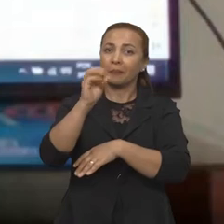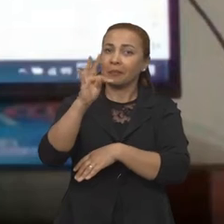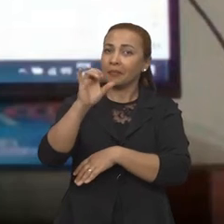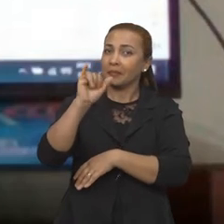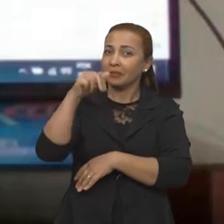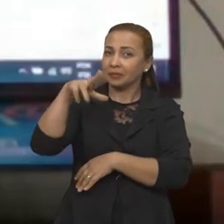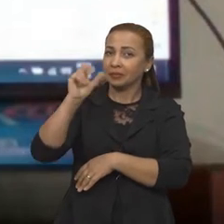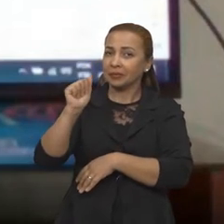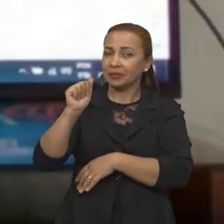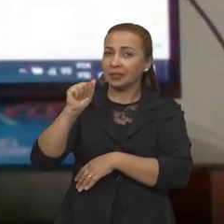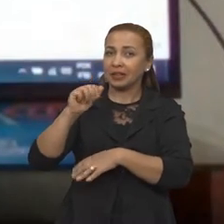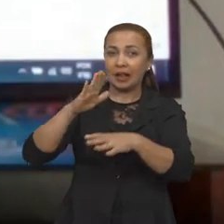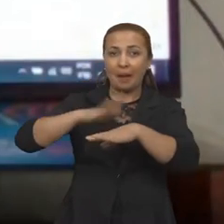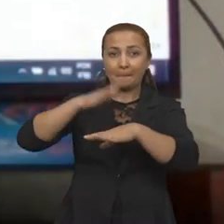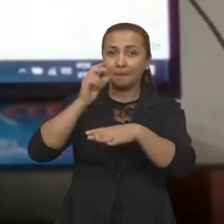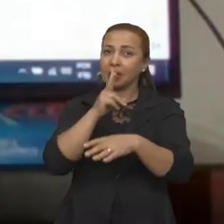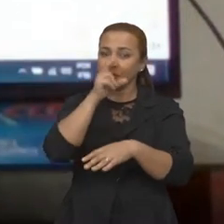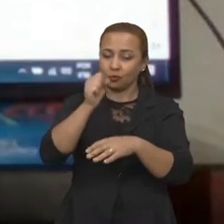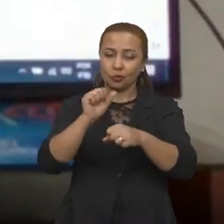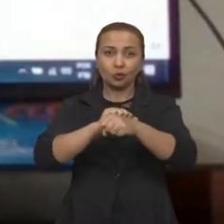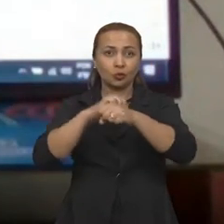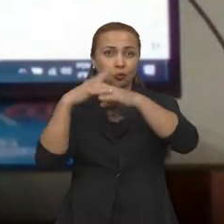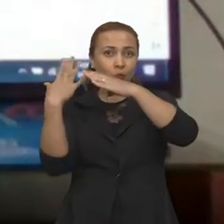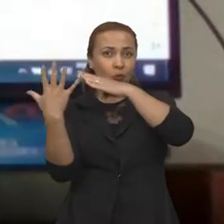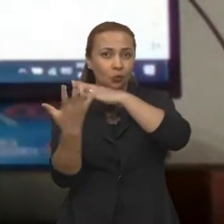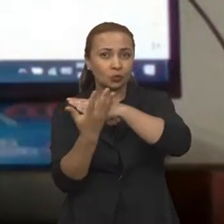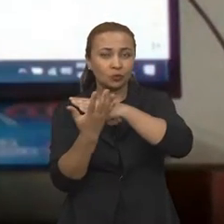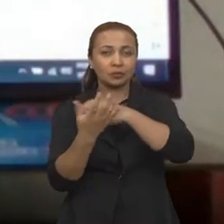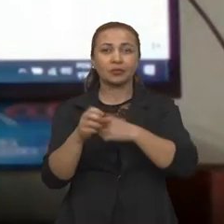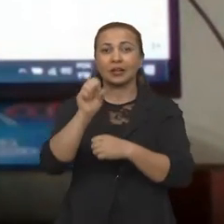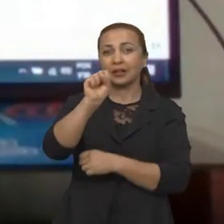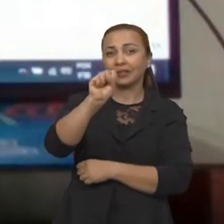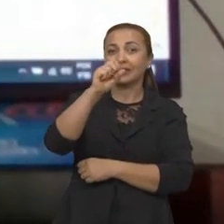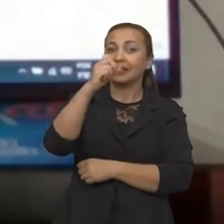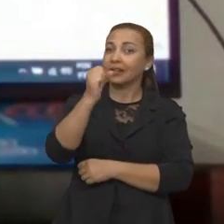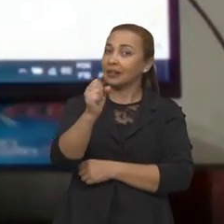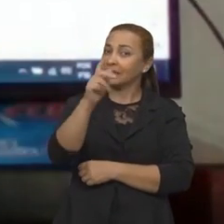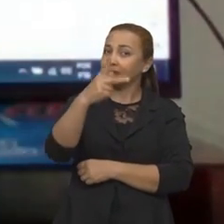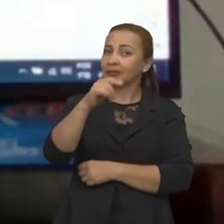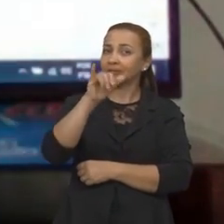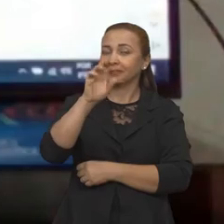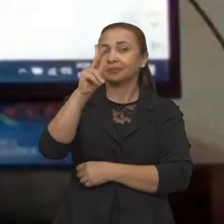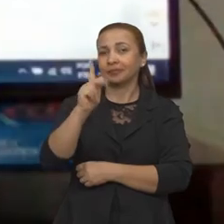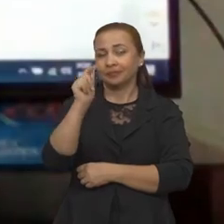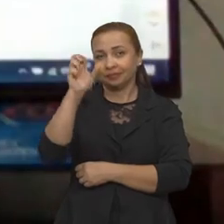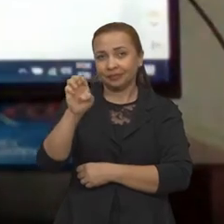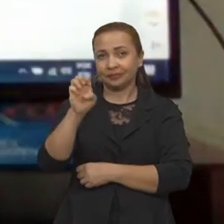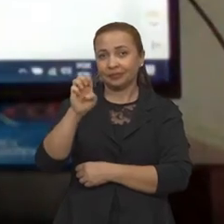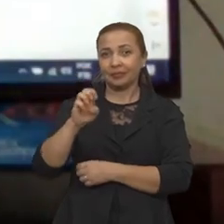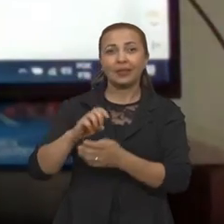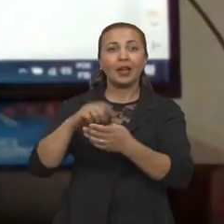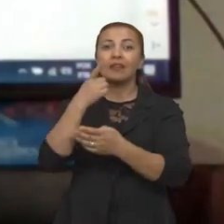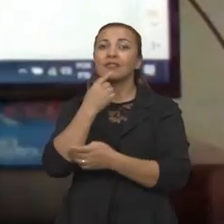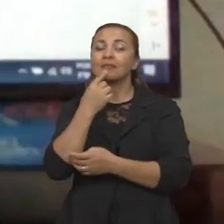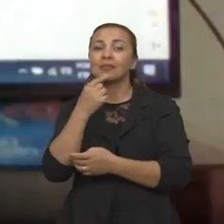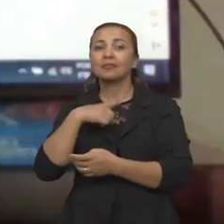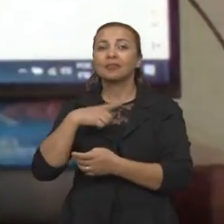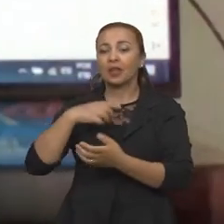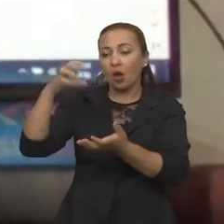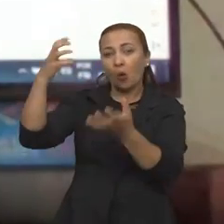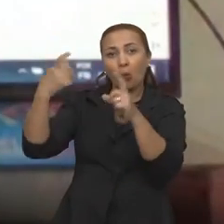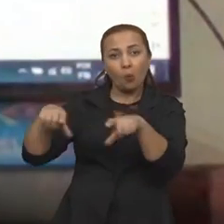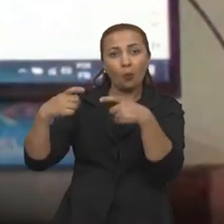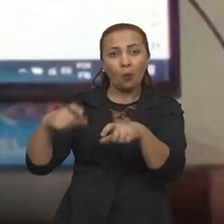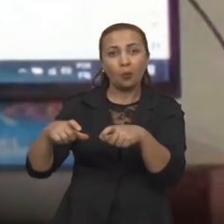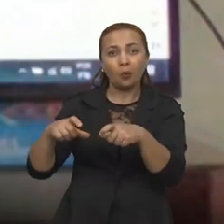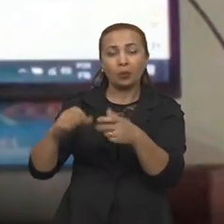principal proteína do coronavírus, a famosa proteína Spike. E o detalhe em vermelho, eu tenho o sítio ativo, que é o local